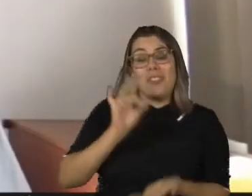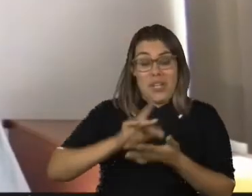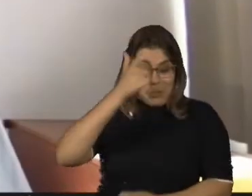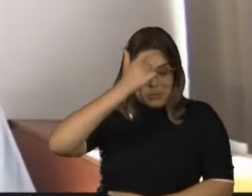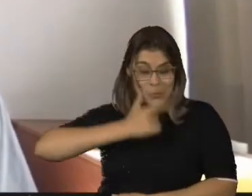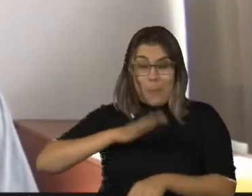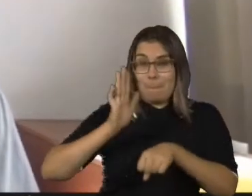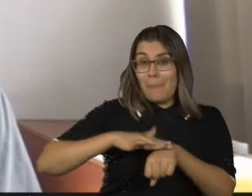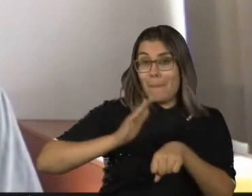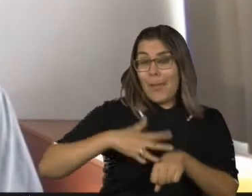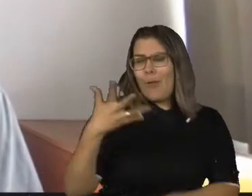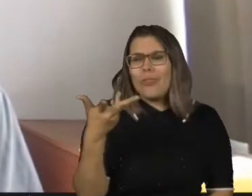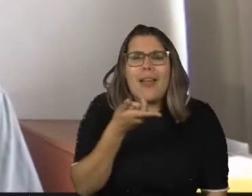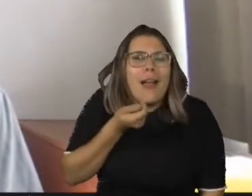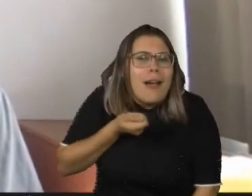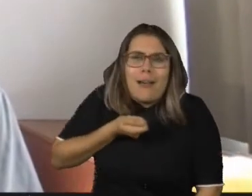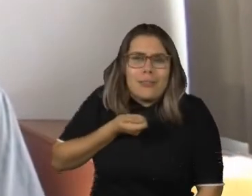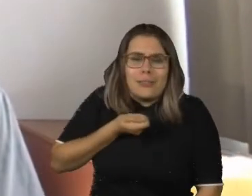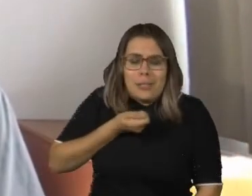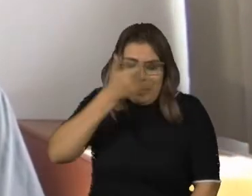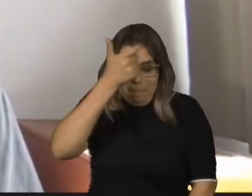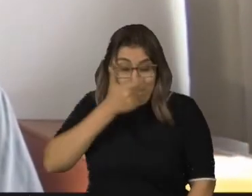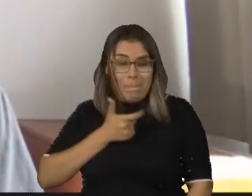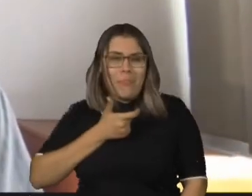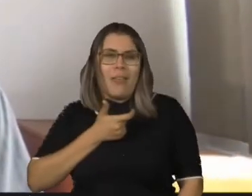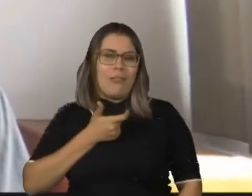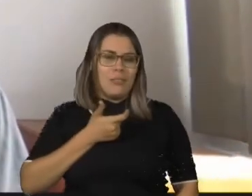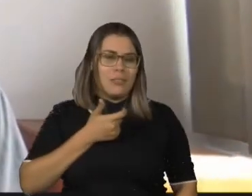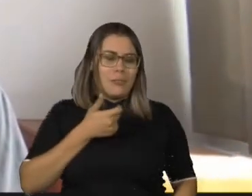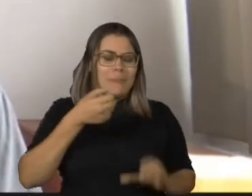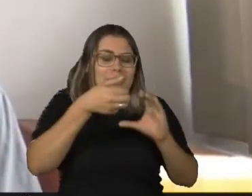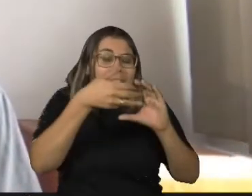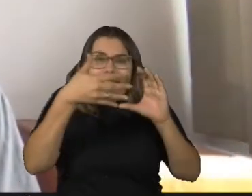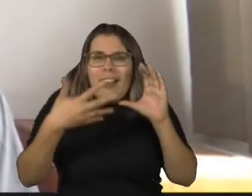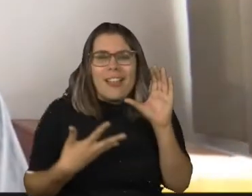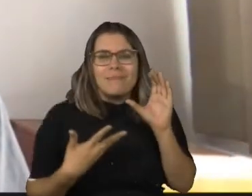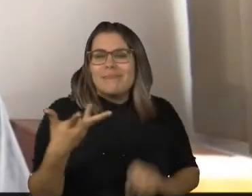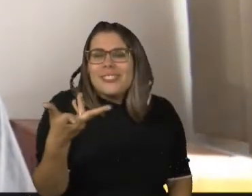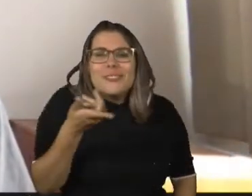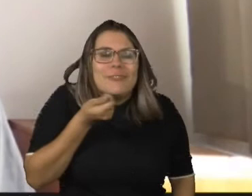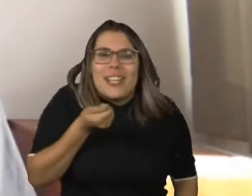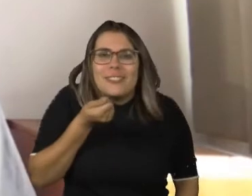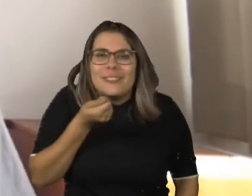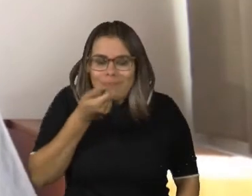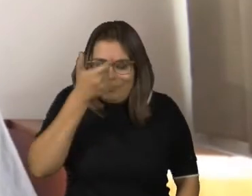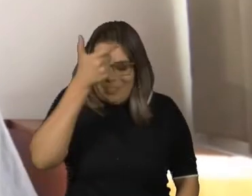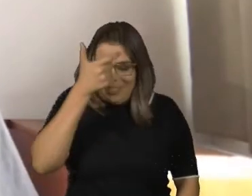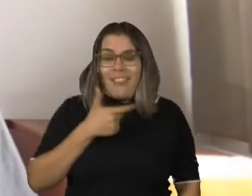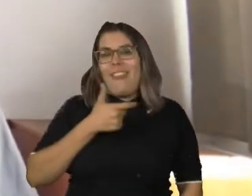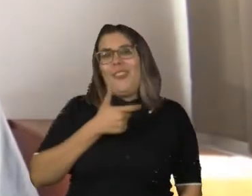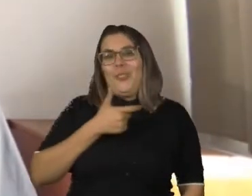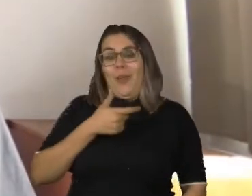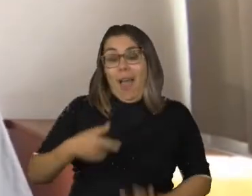futuro anticapacitista é esse, onde as minhas qualidades, características e potências são vistas antes do